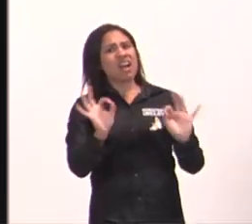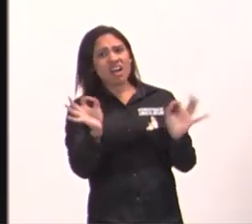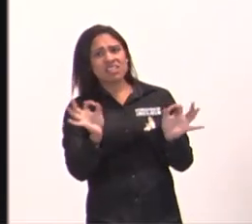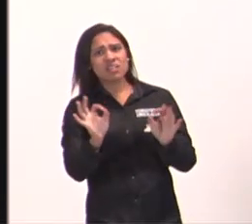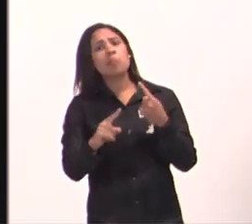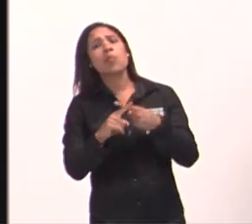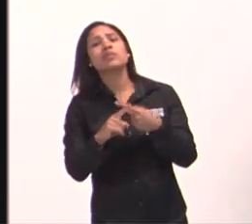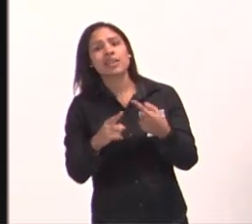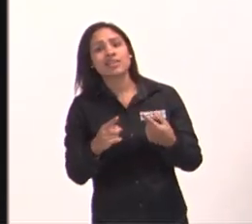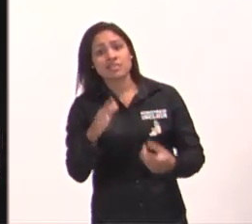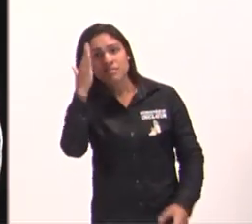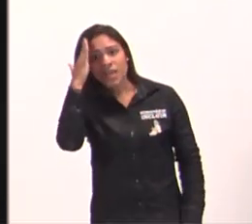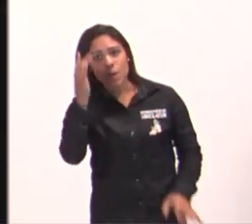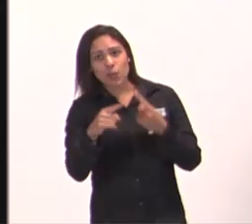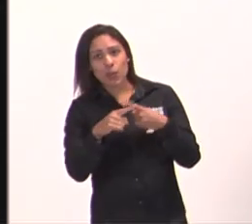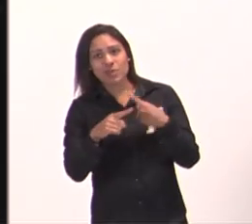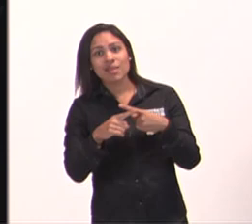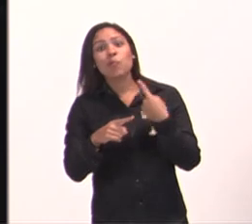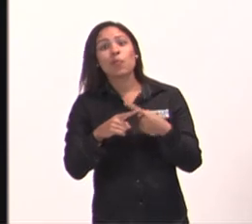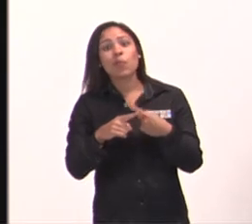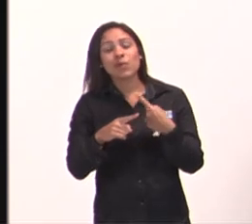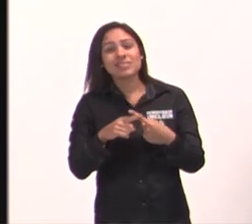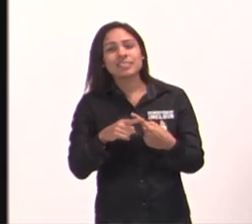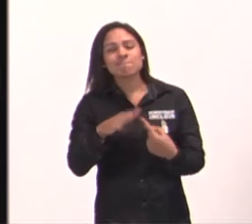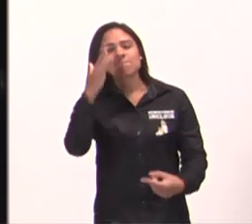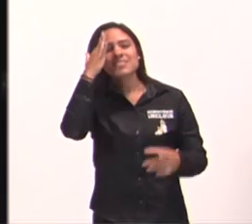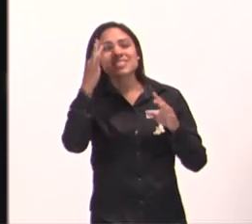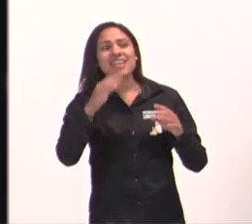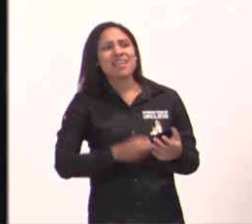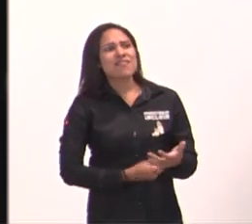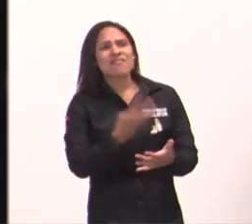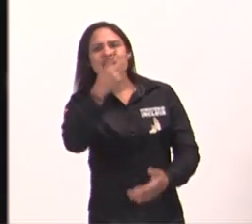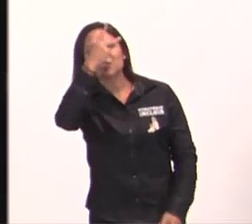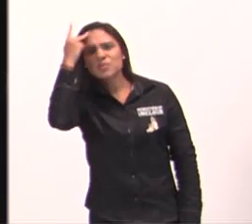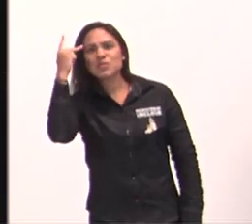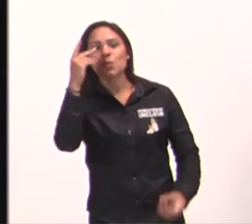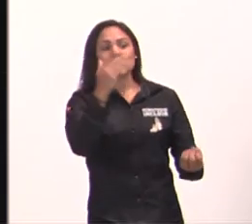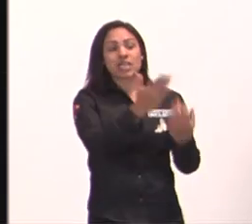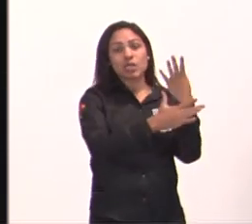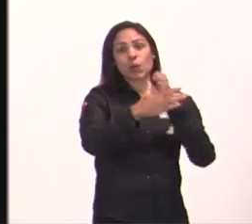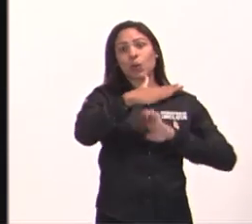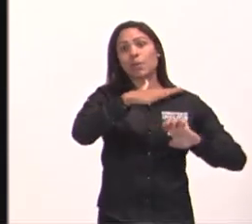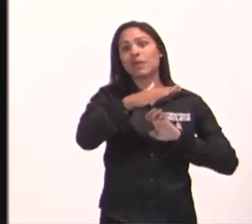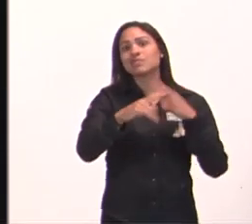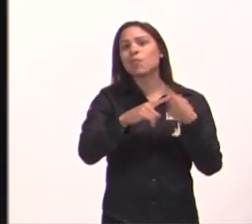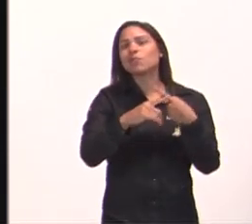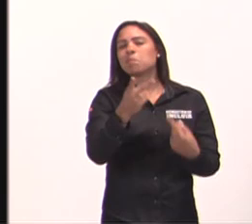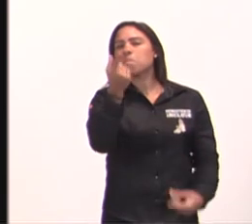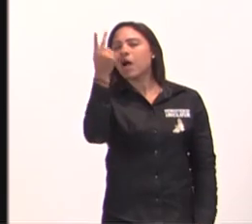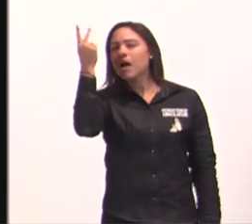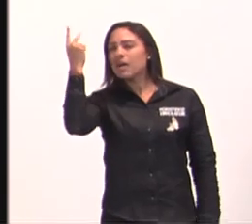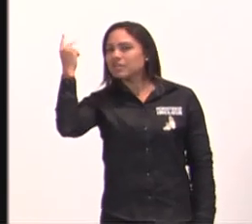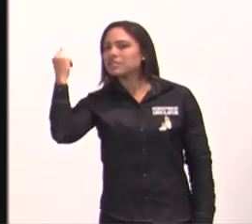sabe por eu não fico preocupado? Porque eu conheço um monte de gente, que só montou uma empresa, e hoje é um empresário rico, milionário, porque um dia